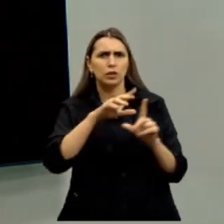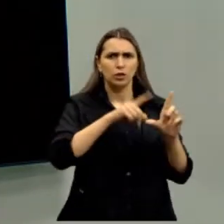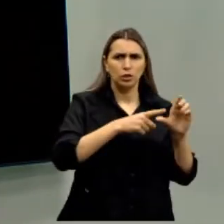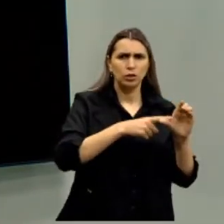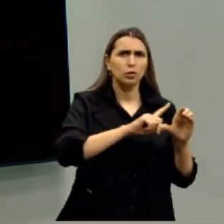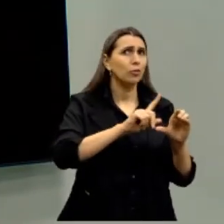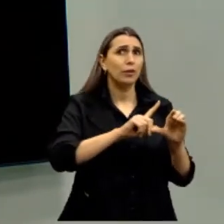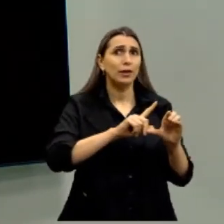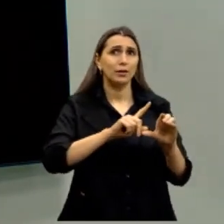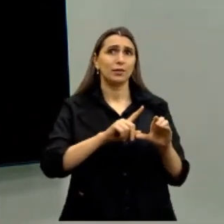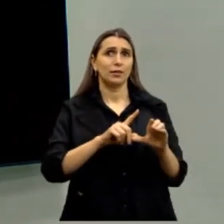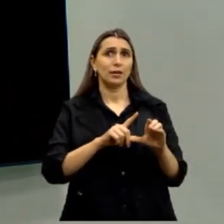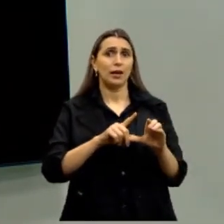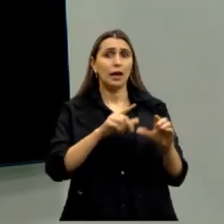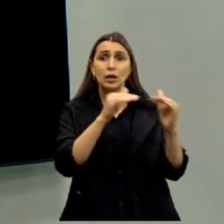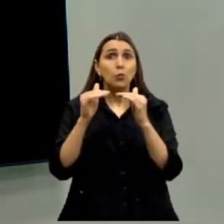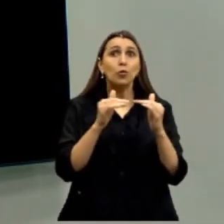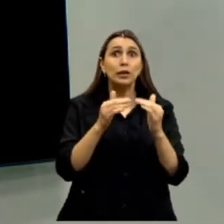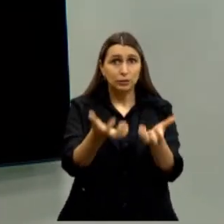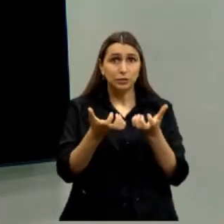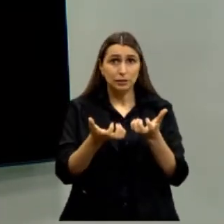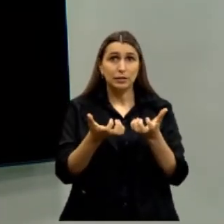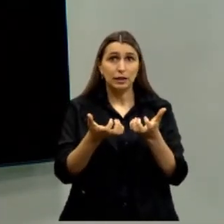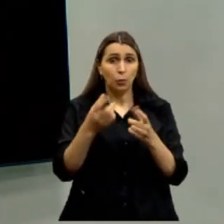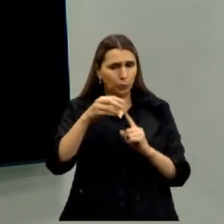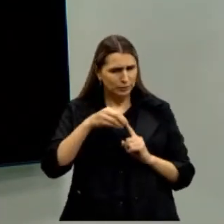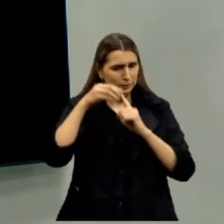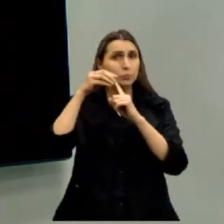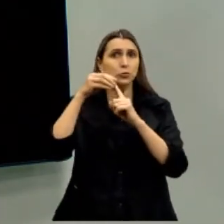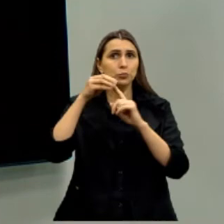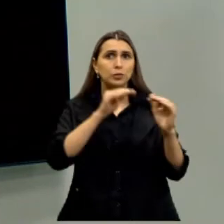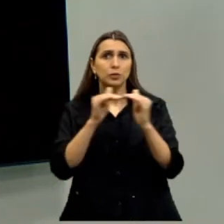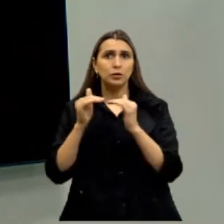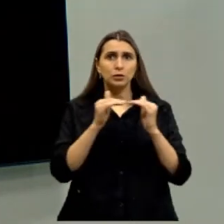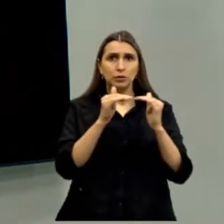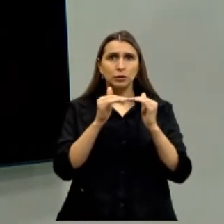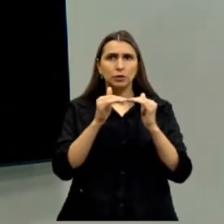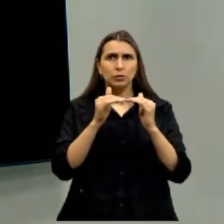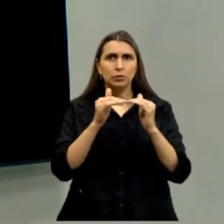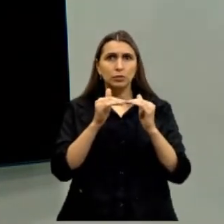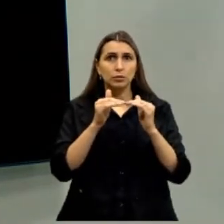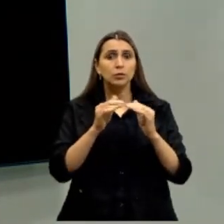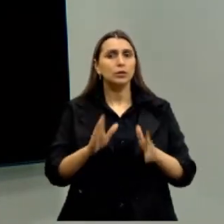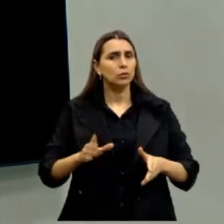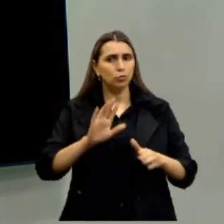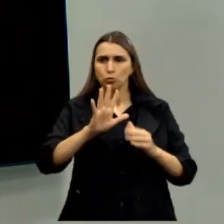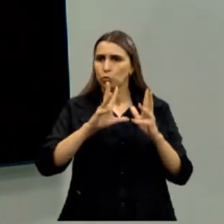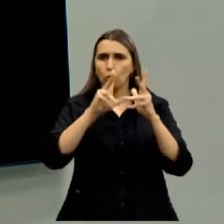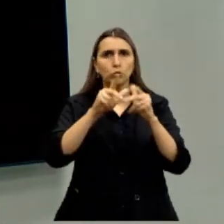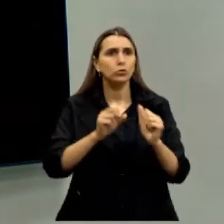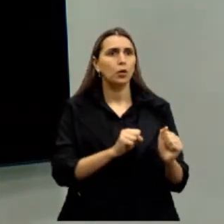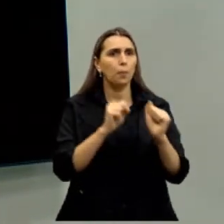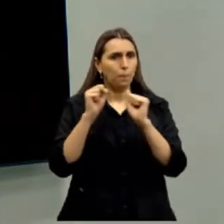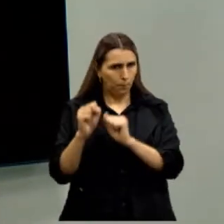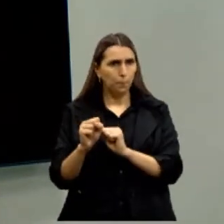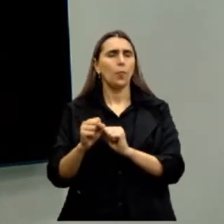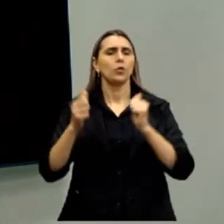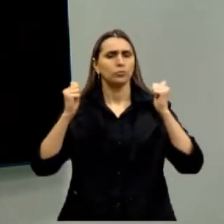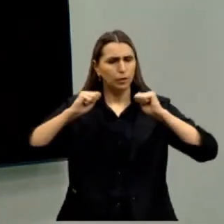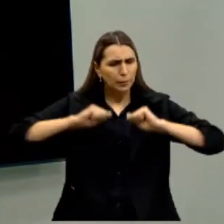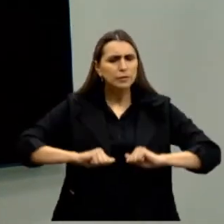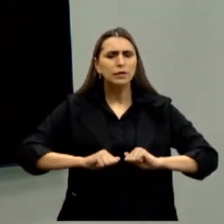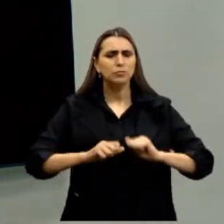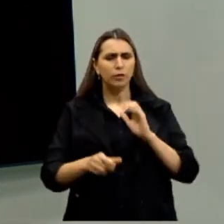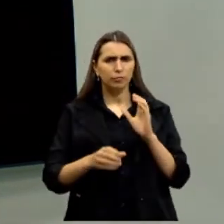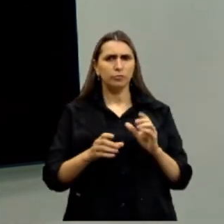Desmistificando isso tudo. A igualdade, o princípio ali é de igualdade. Igualdade quer dizer assim, dar condições para que todos tenhamos uma vida digna.